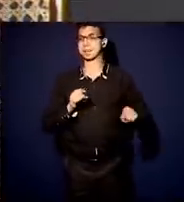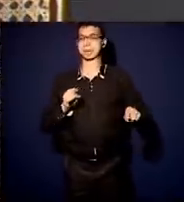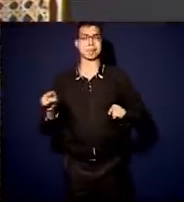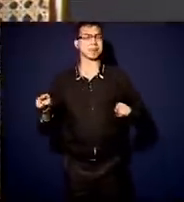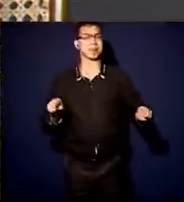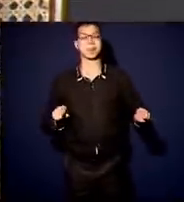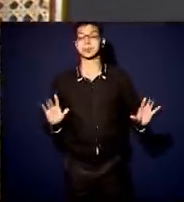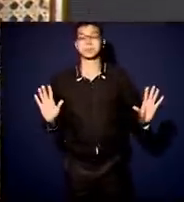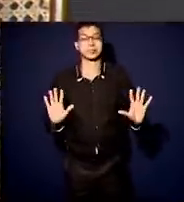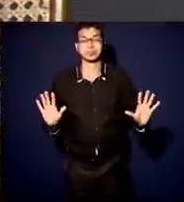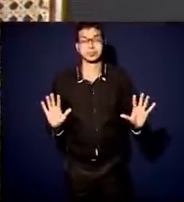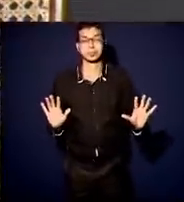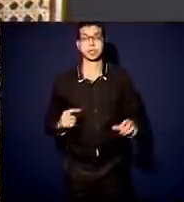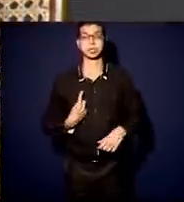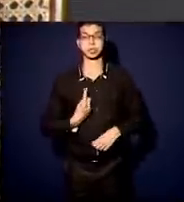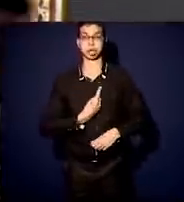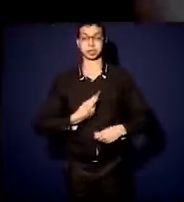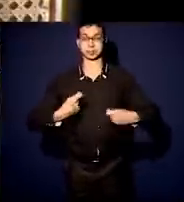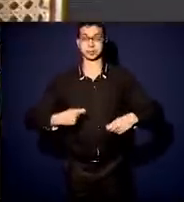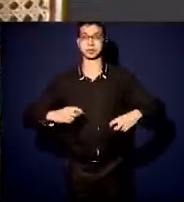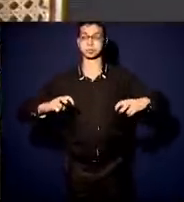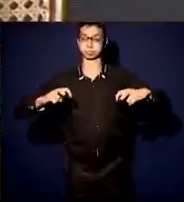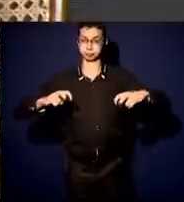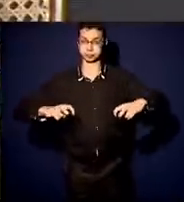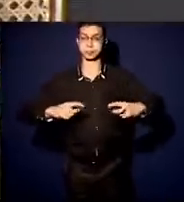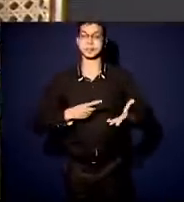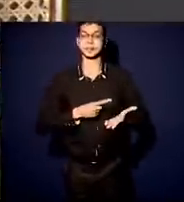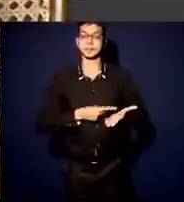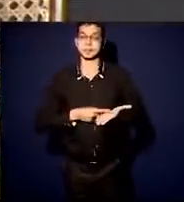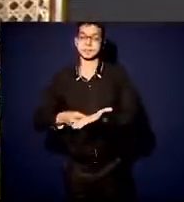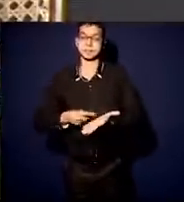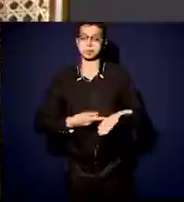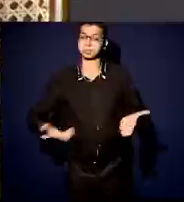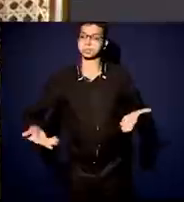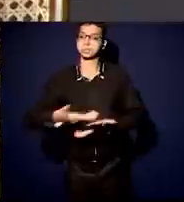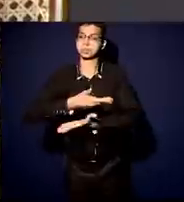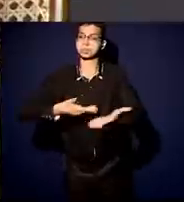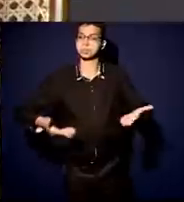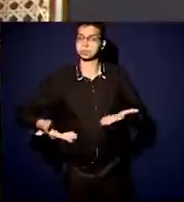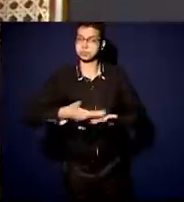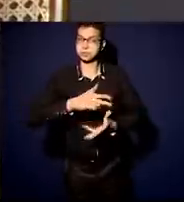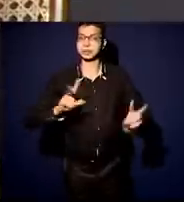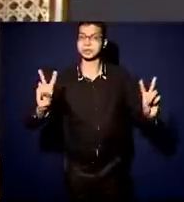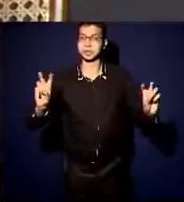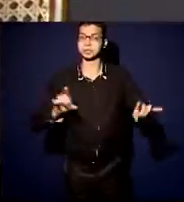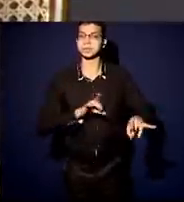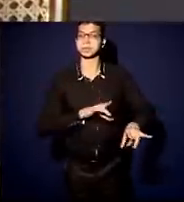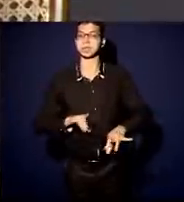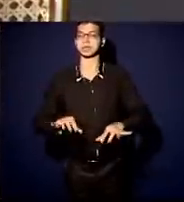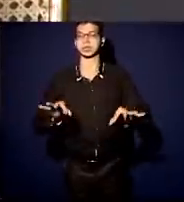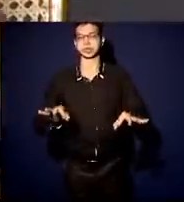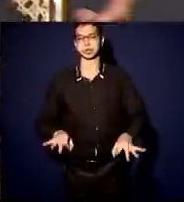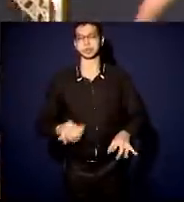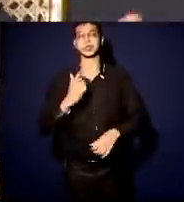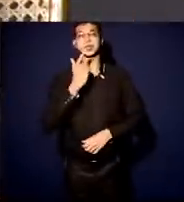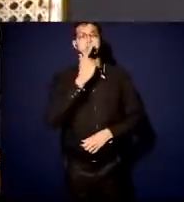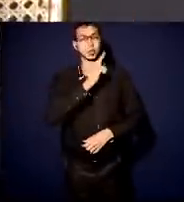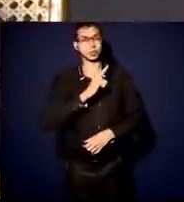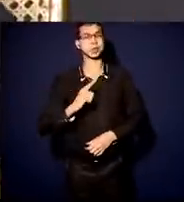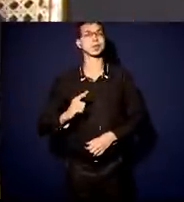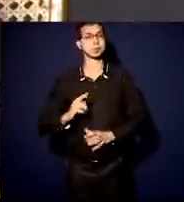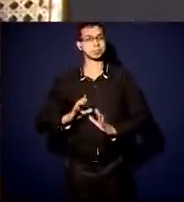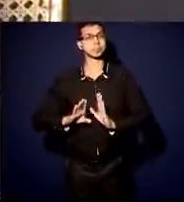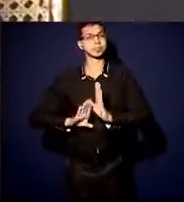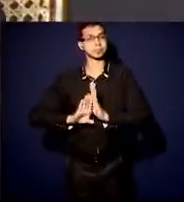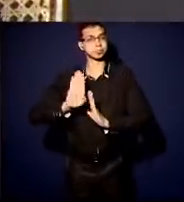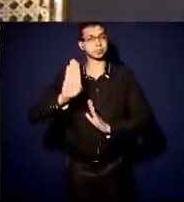temas tecnicamente, os caminhos, a gente consegue garantir avanços, embora não sejam todos aqueles que a gente acredita do nosso ponto de vista ideológico. Eu me associo